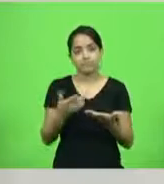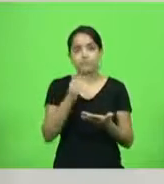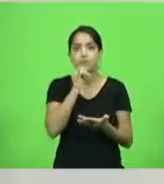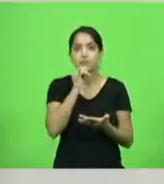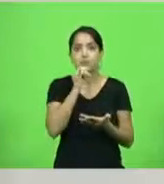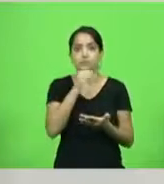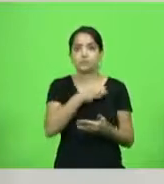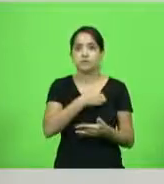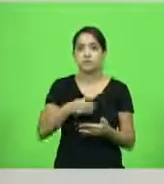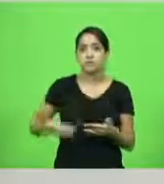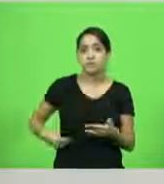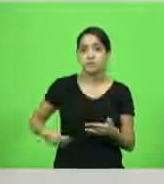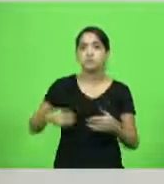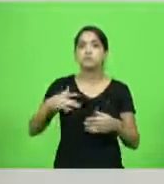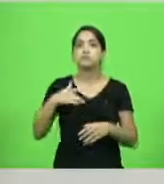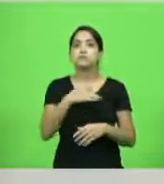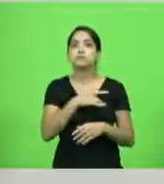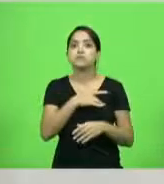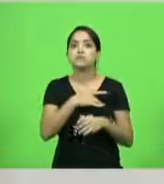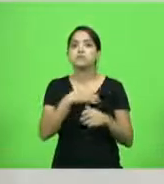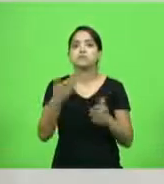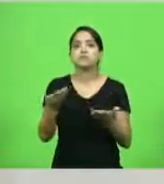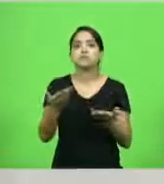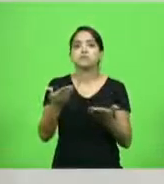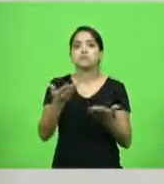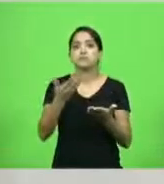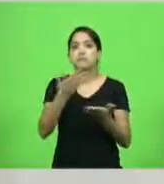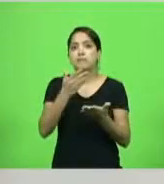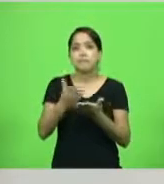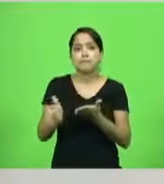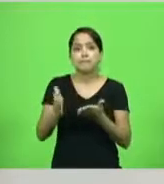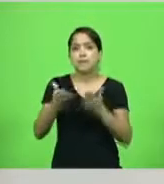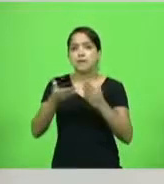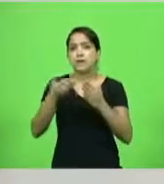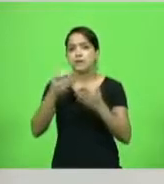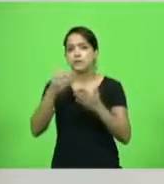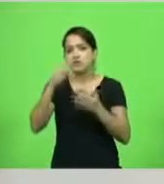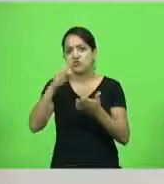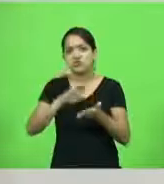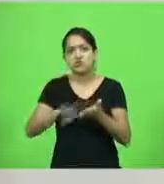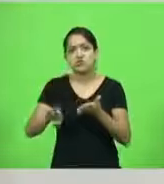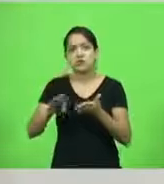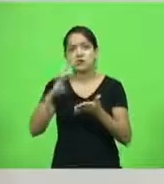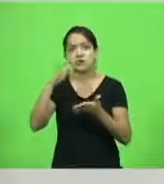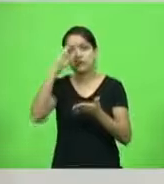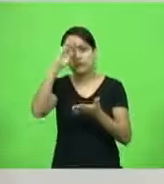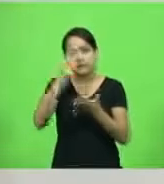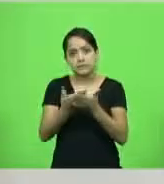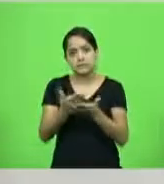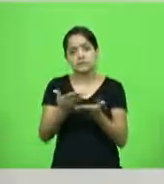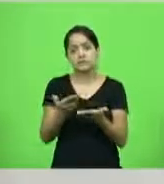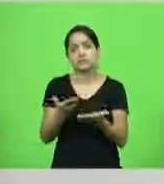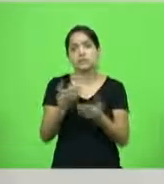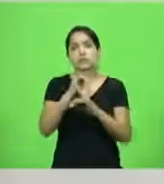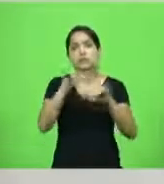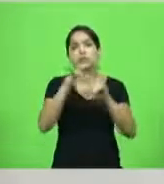nosso ministro da Saúde, tirar o crédito para promover o caos. quando se foi anunciado